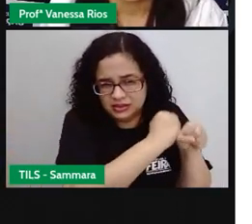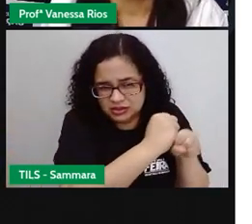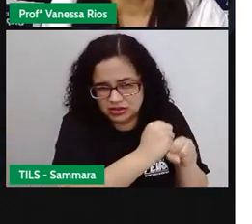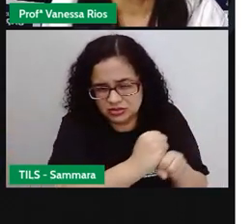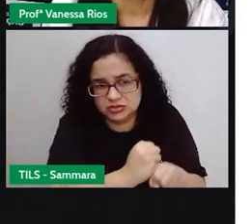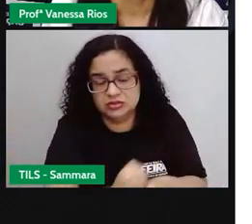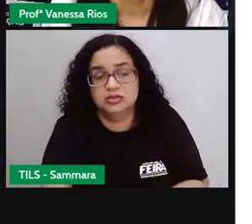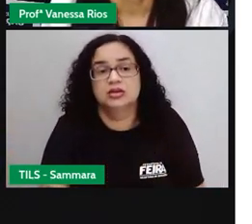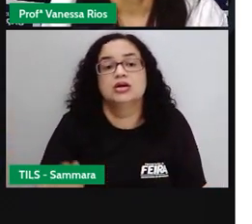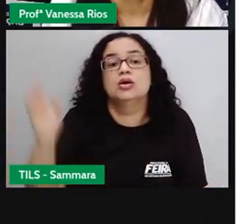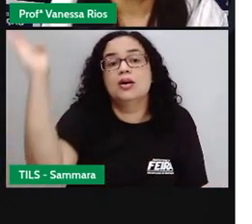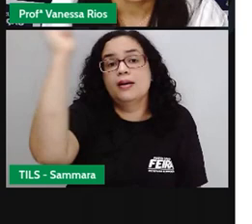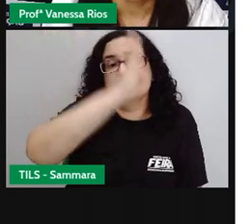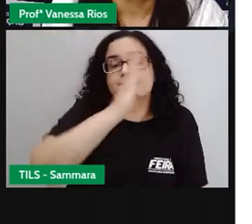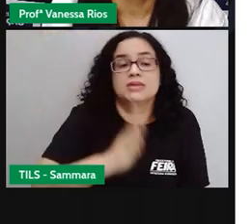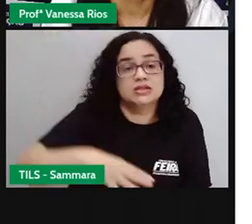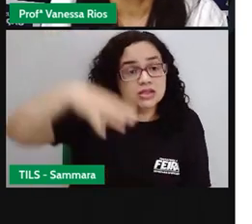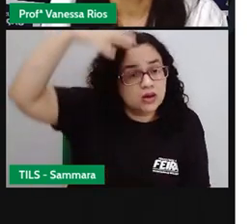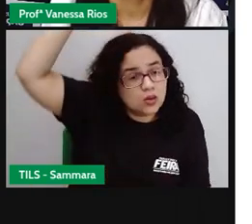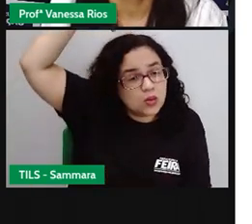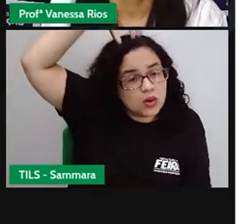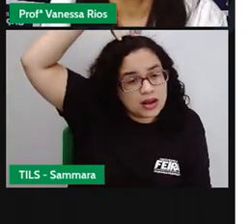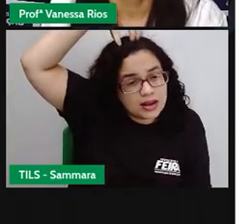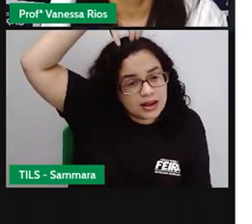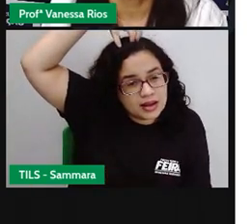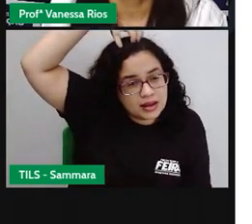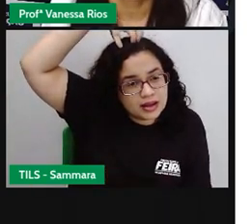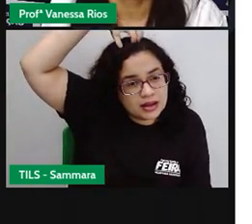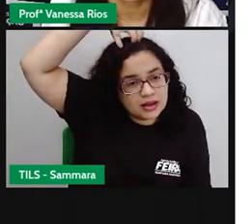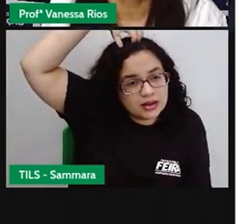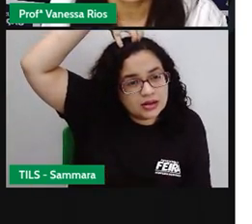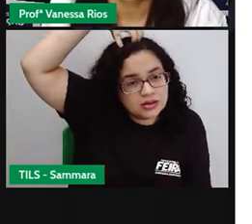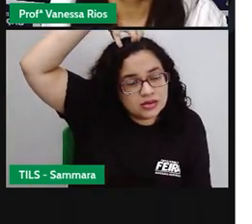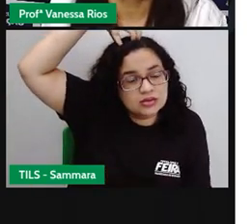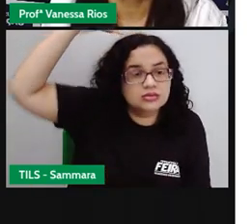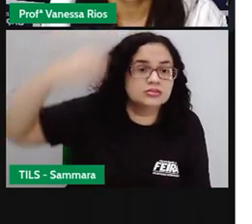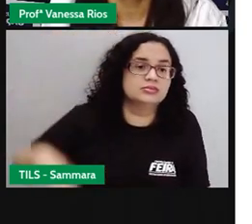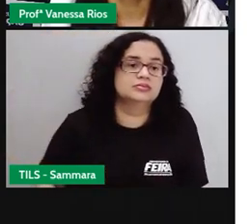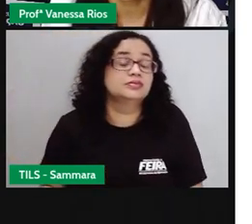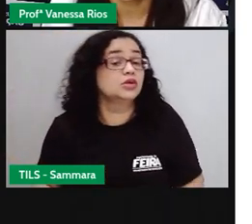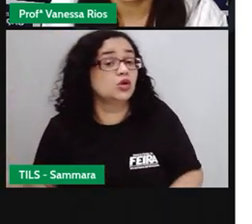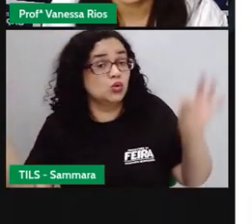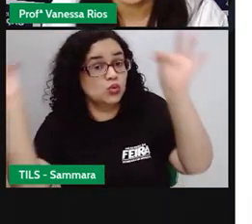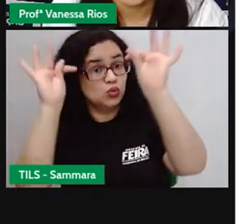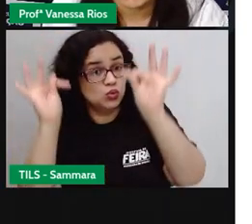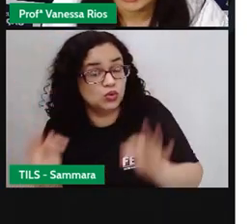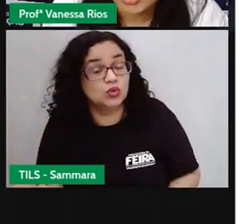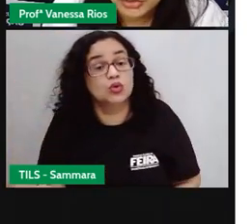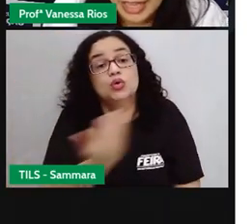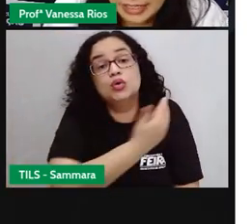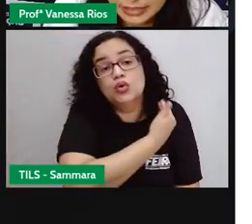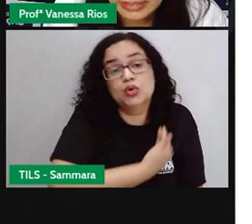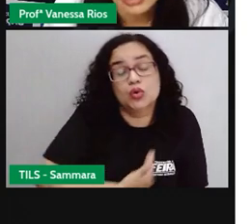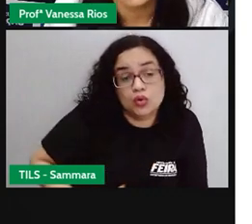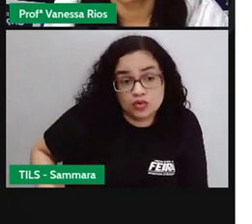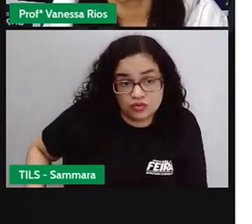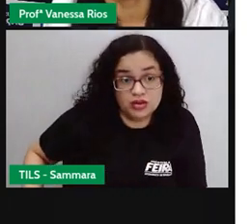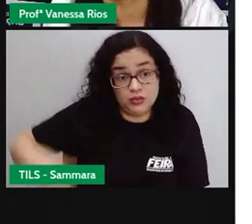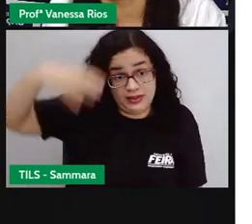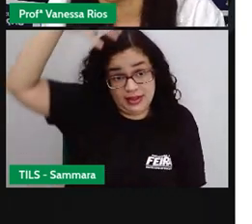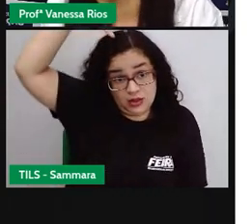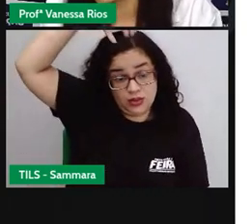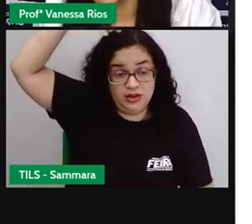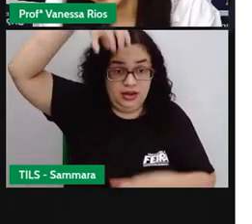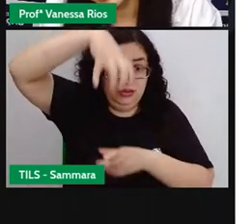e o Brasil ganhou o rei, passou pelo processo aí de organização de governo de monarquia,